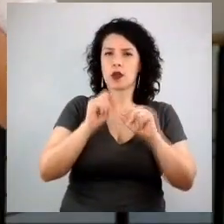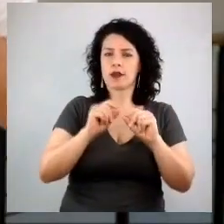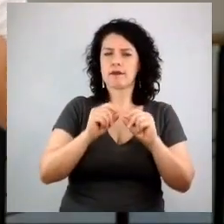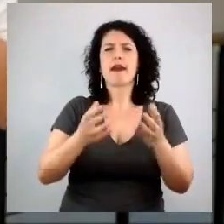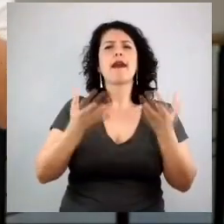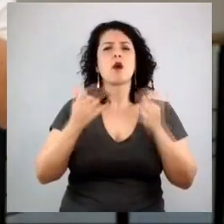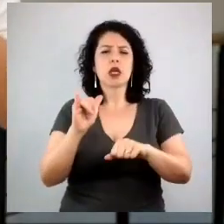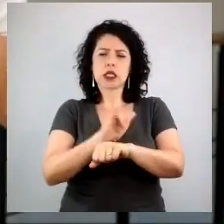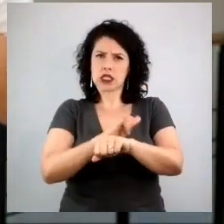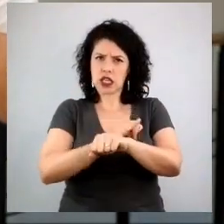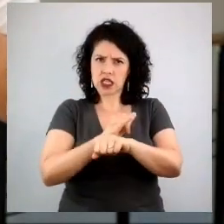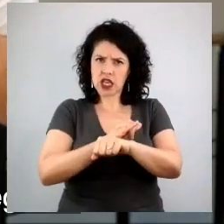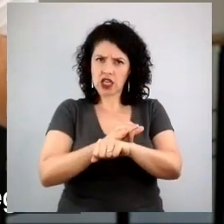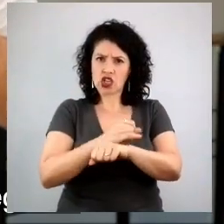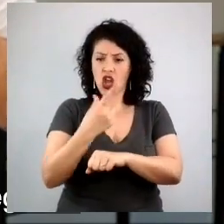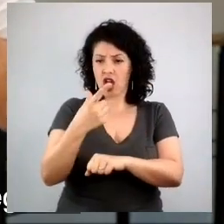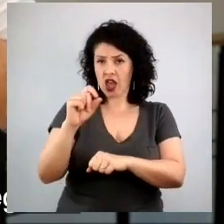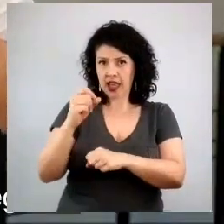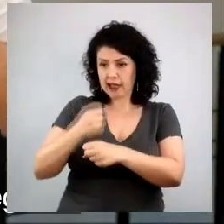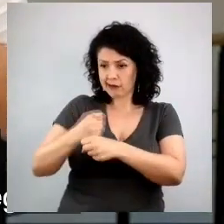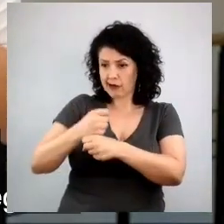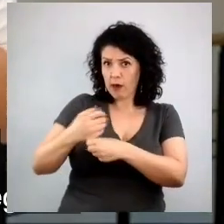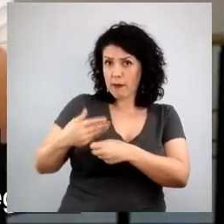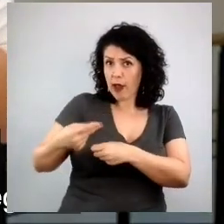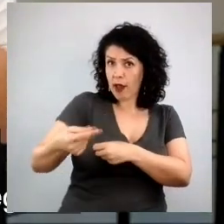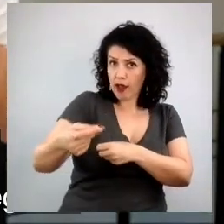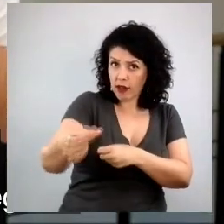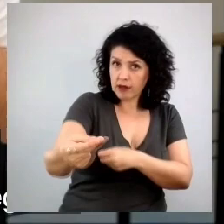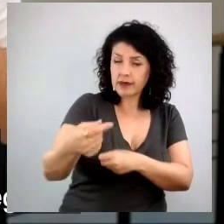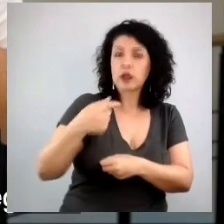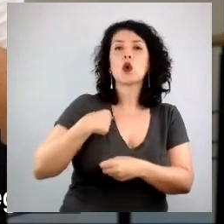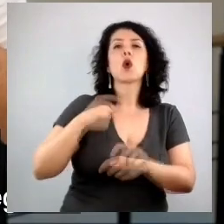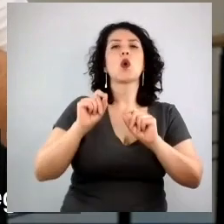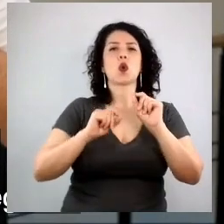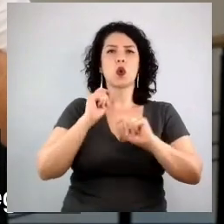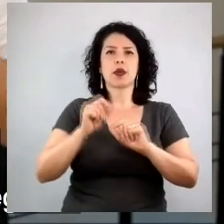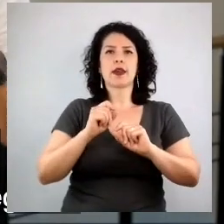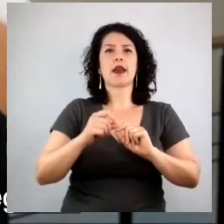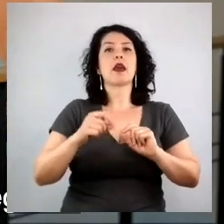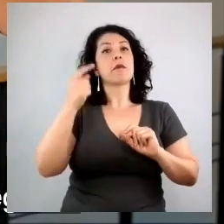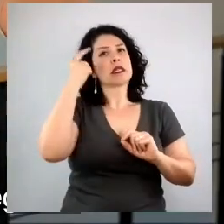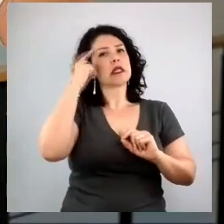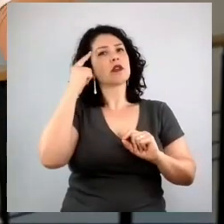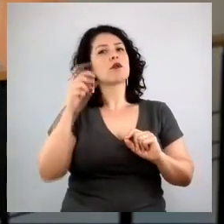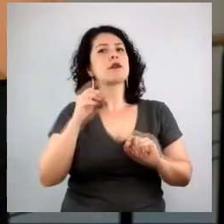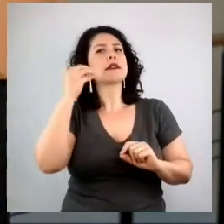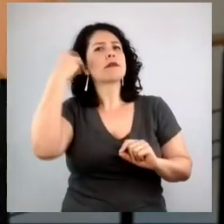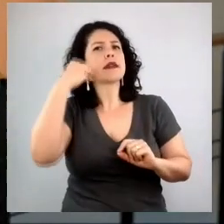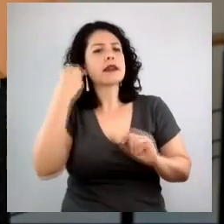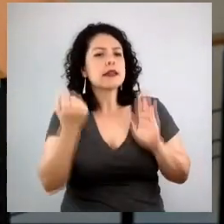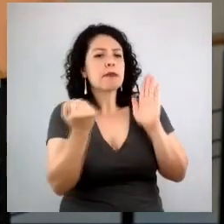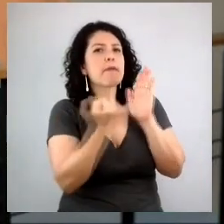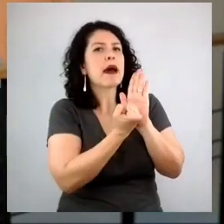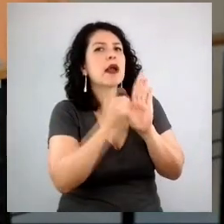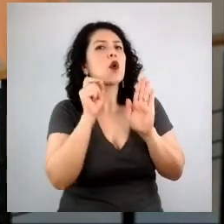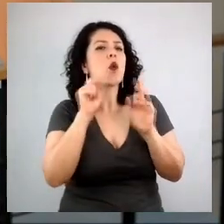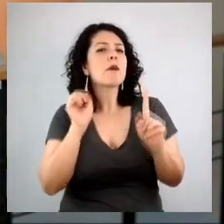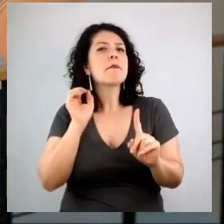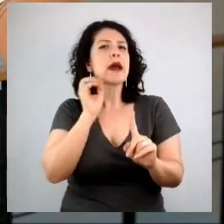10 anos, vou partir de uma análise de produto, encontrar as verdades da minha máquina, da minha experiência de consumo, que são diferenciadoras da categoria. Vou fazer uma análise da